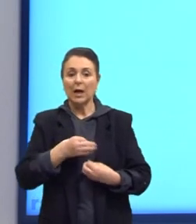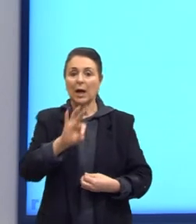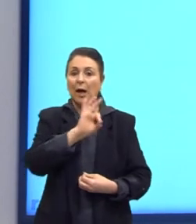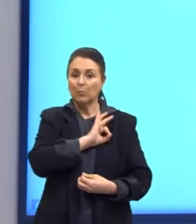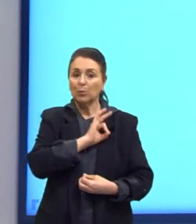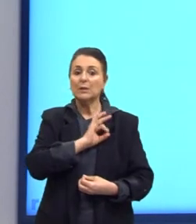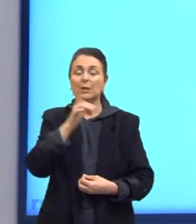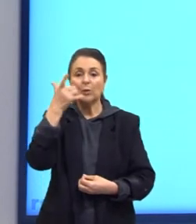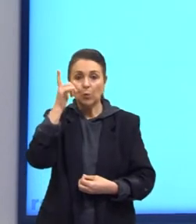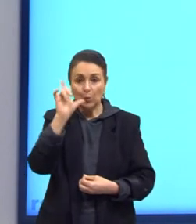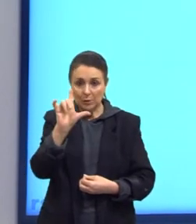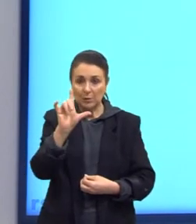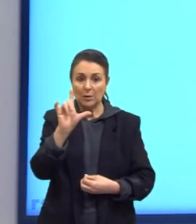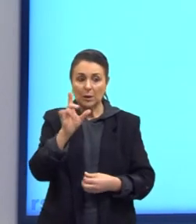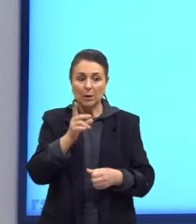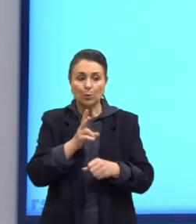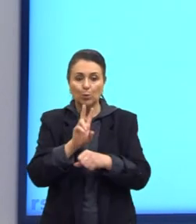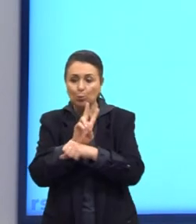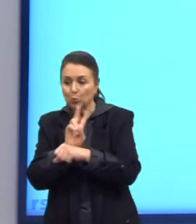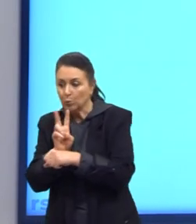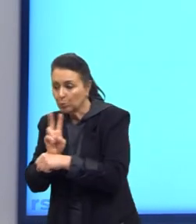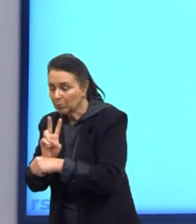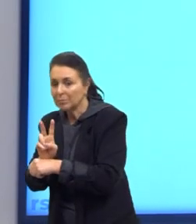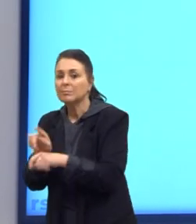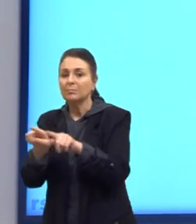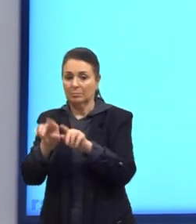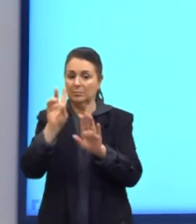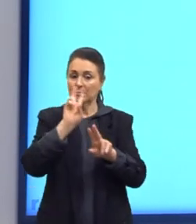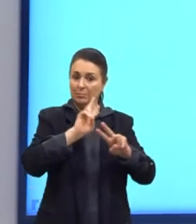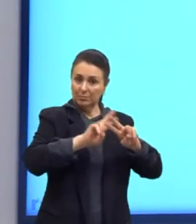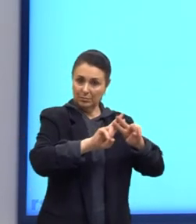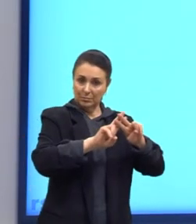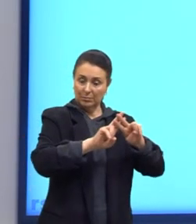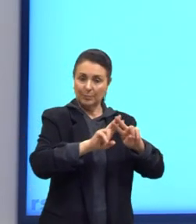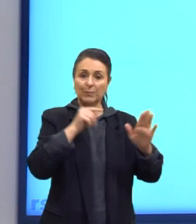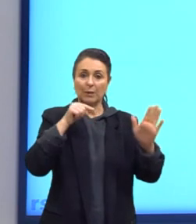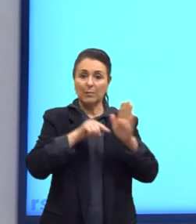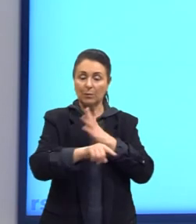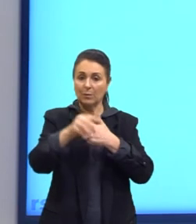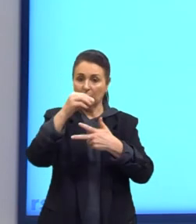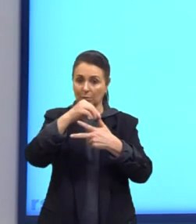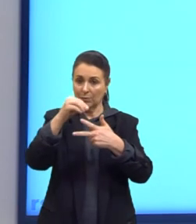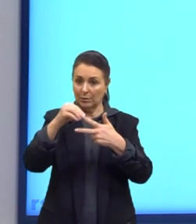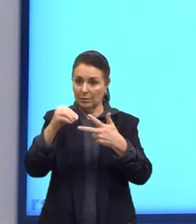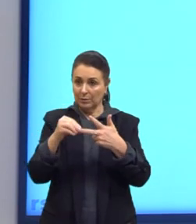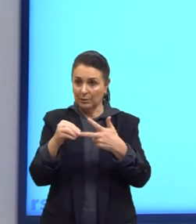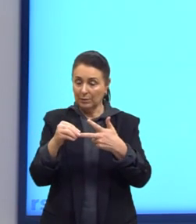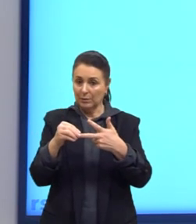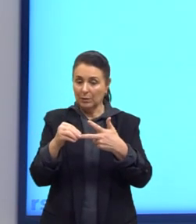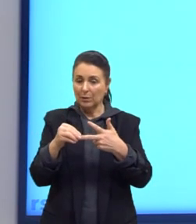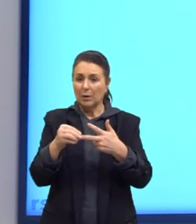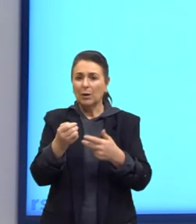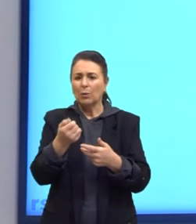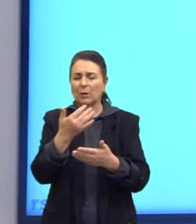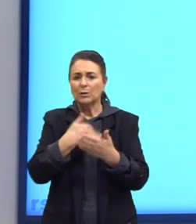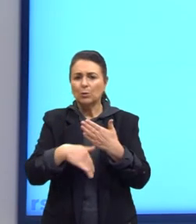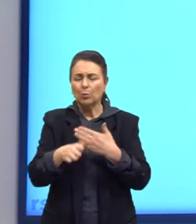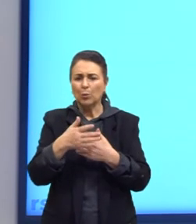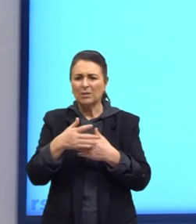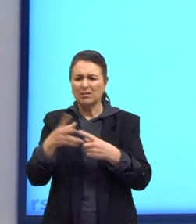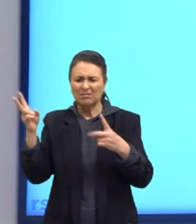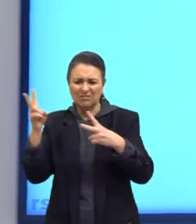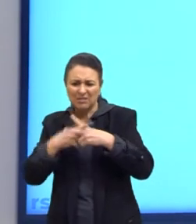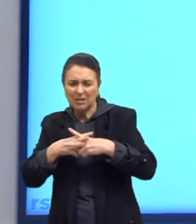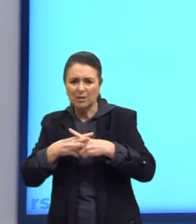tem conseguido perseguir e fazer maiores apreensões. Vamos lá. As questões do Enem. A maior parte das agressões e